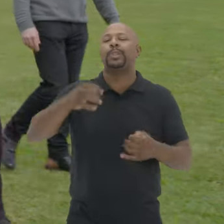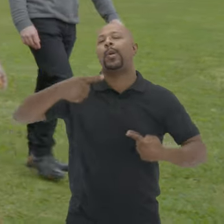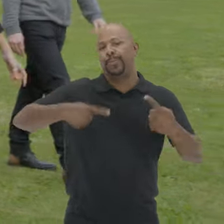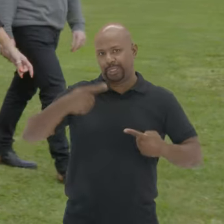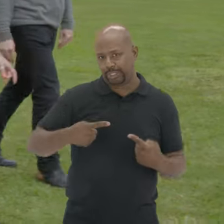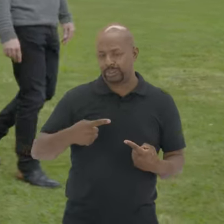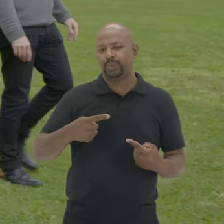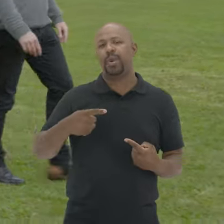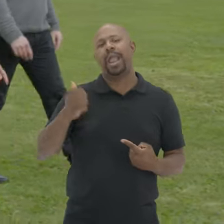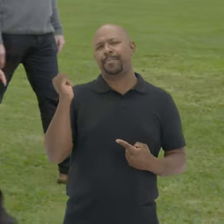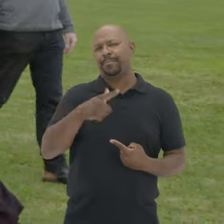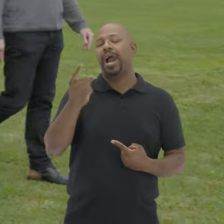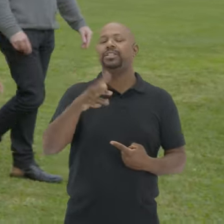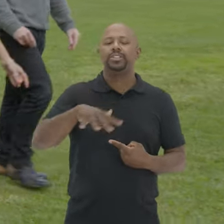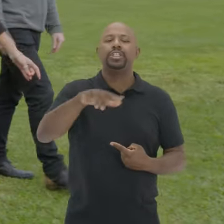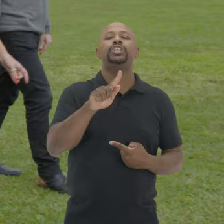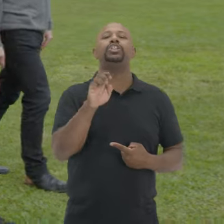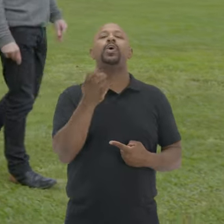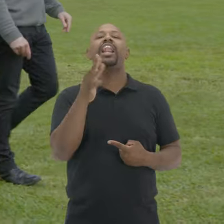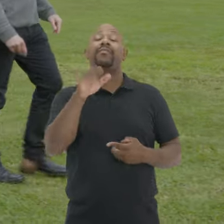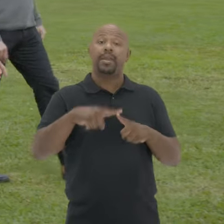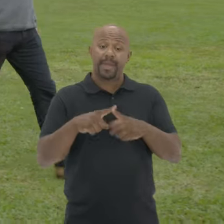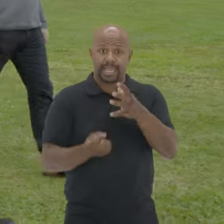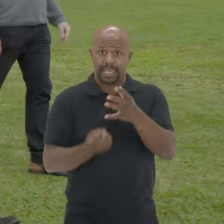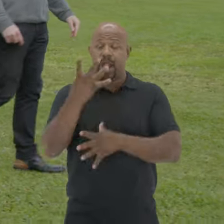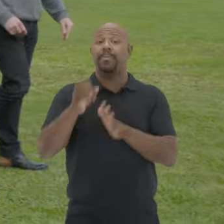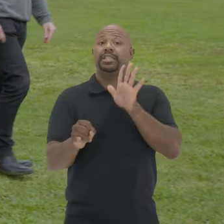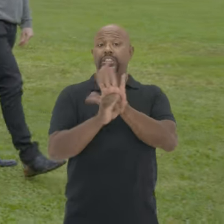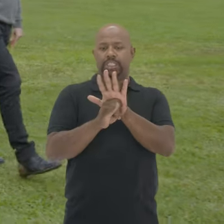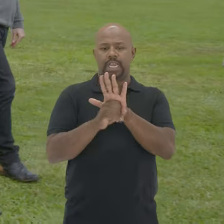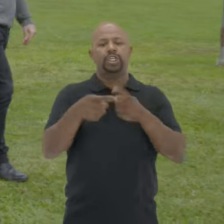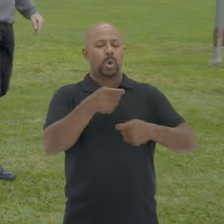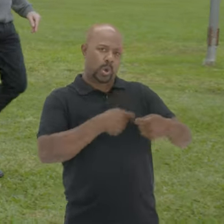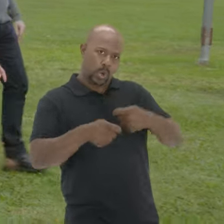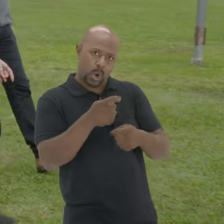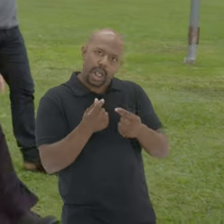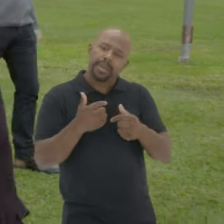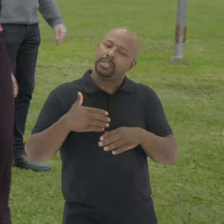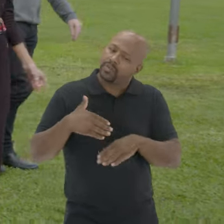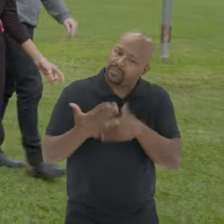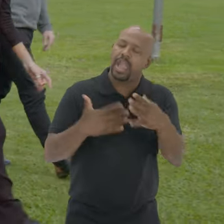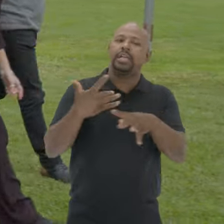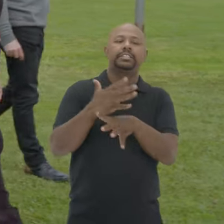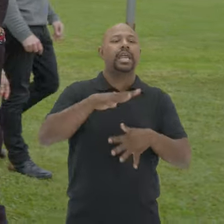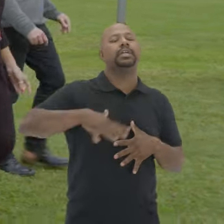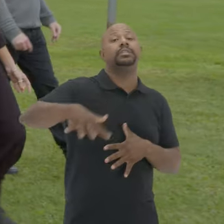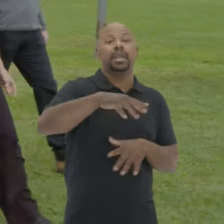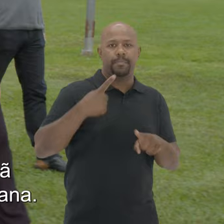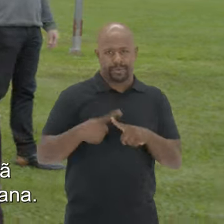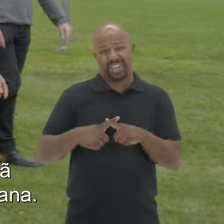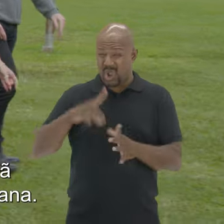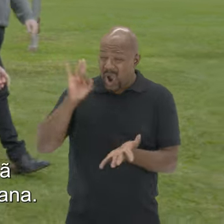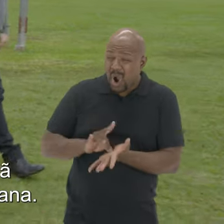projeto político voltado à questão geográfica Pra criar uma identidade econômica e desenvolver as cidades da